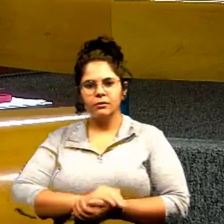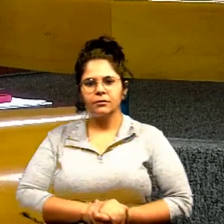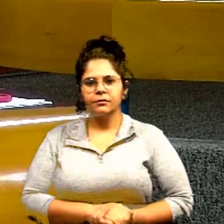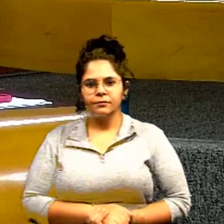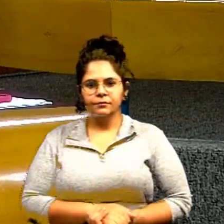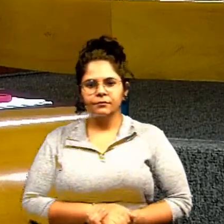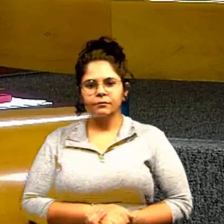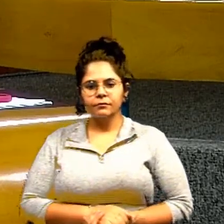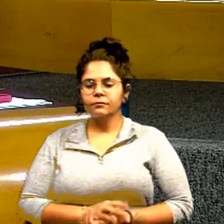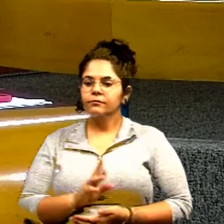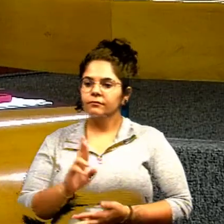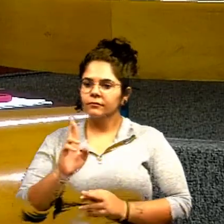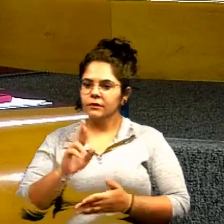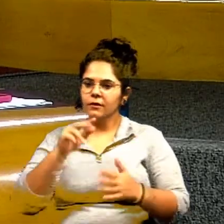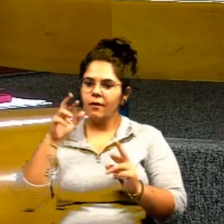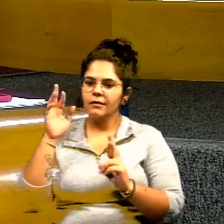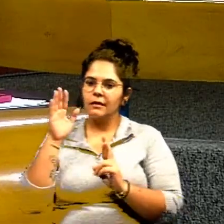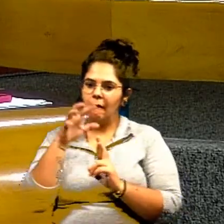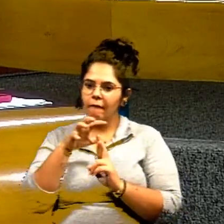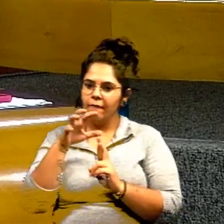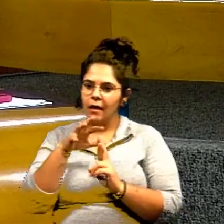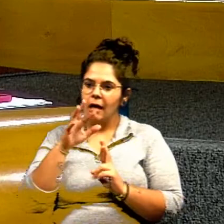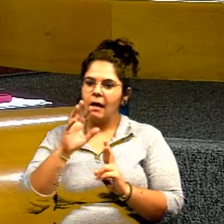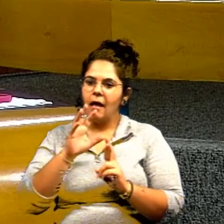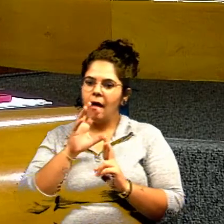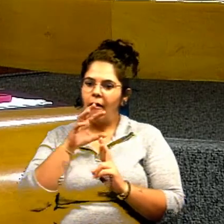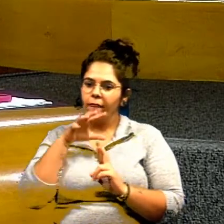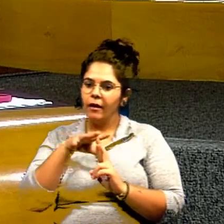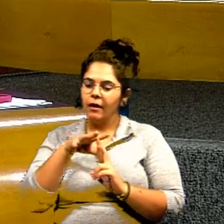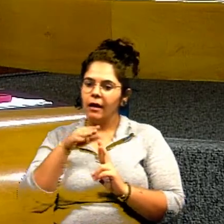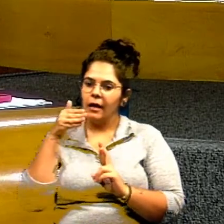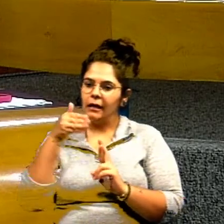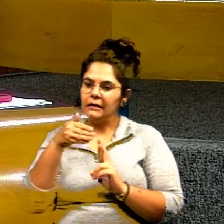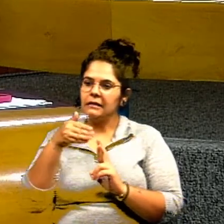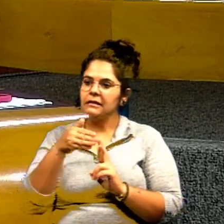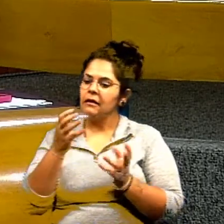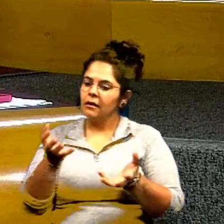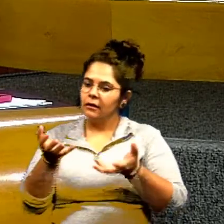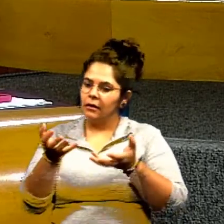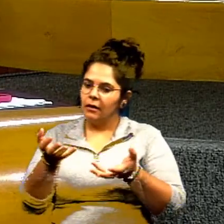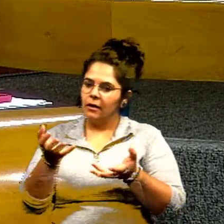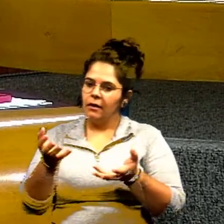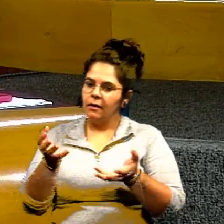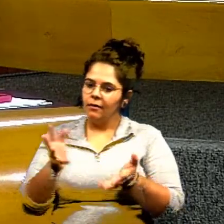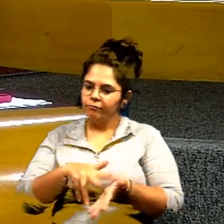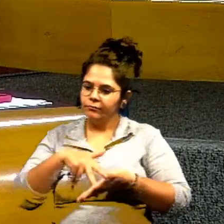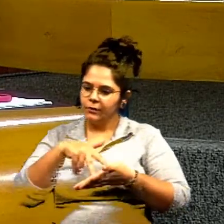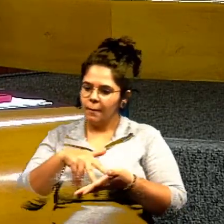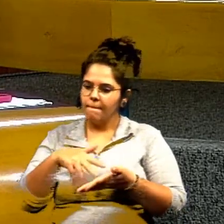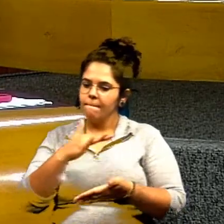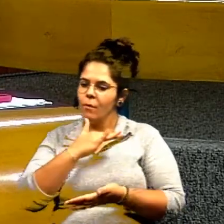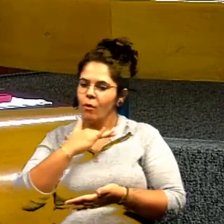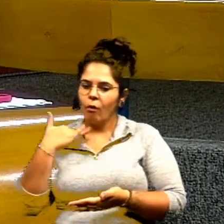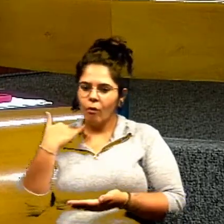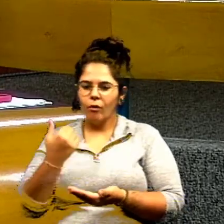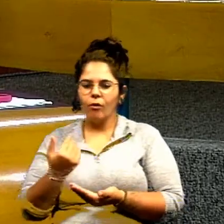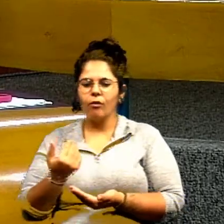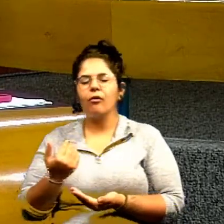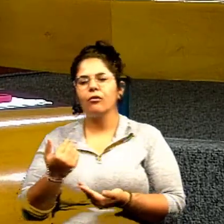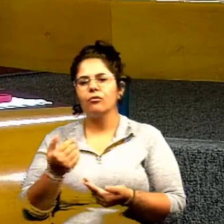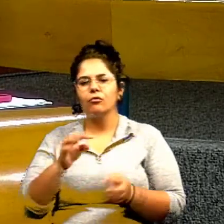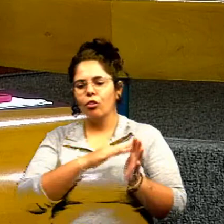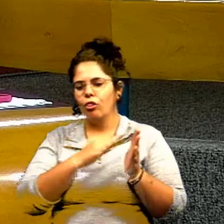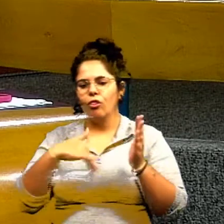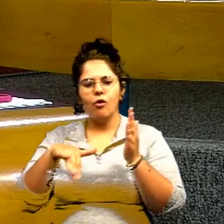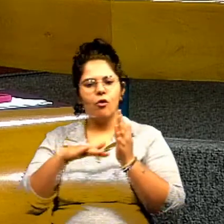fazendo essa referência quero reverenciar todos os mortos nossos antepassados e